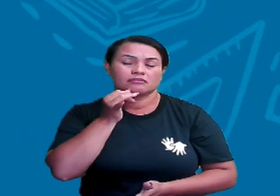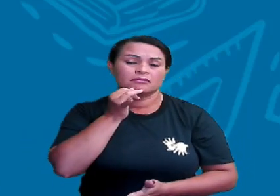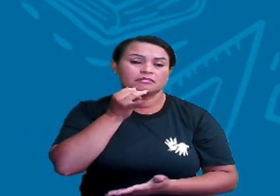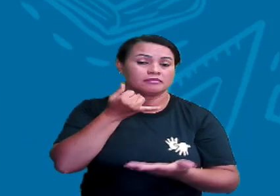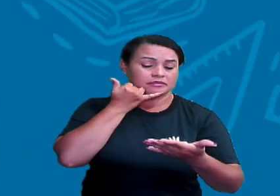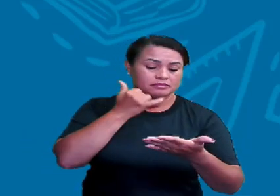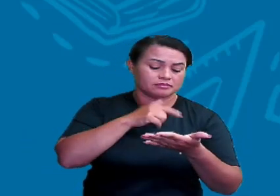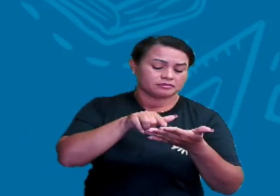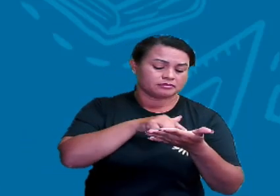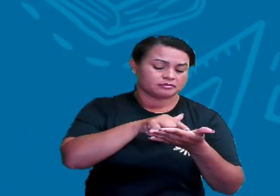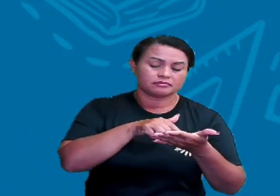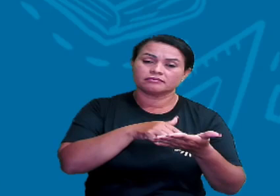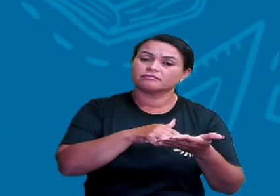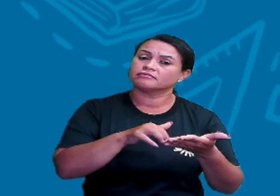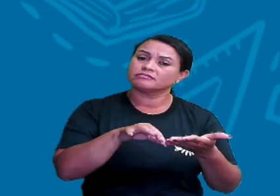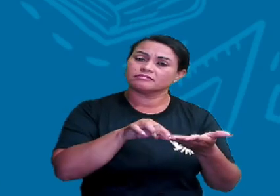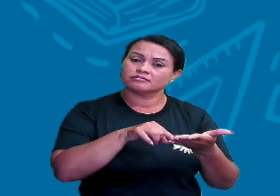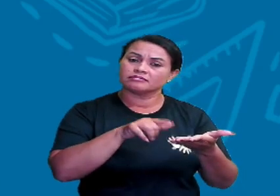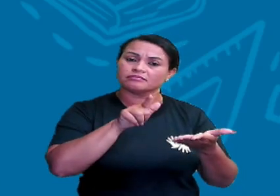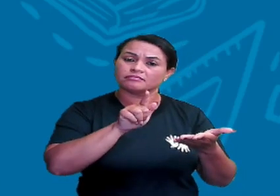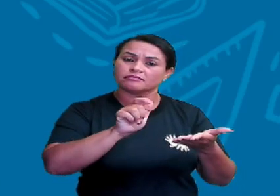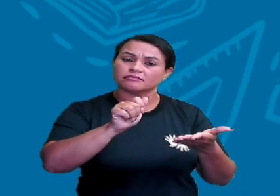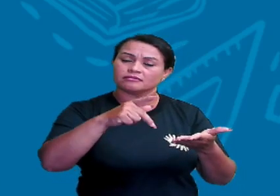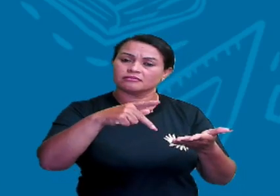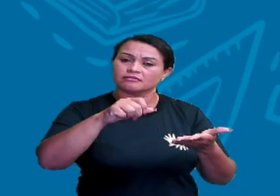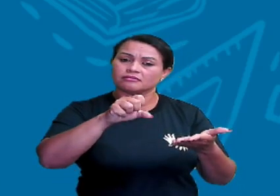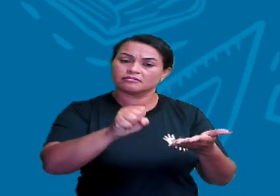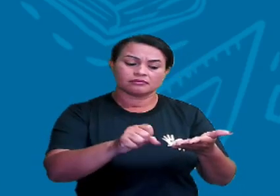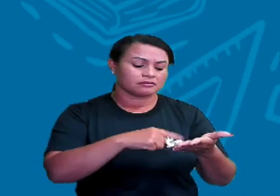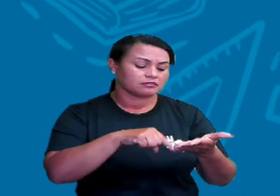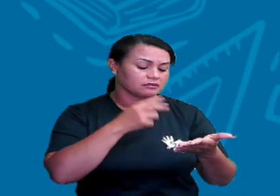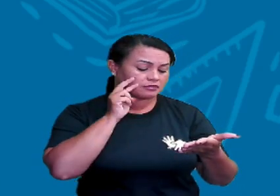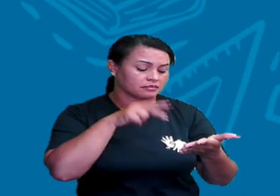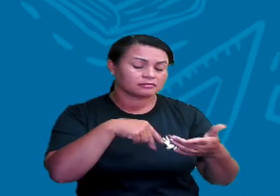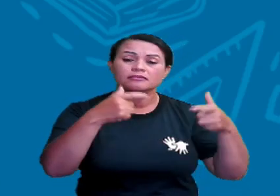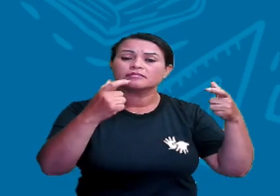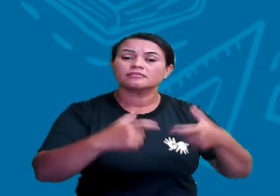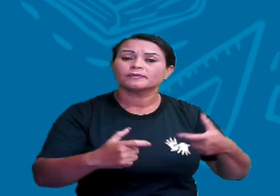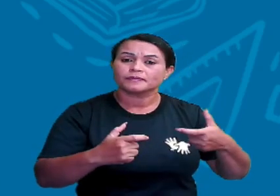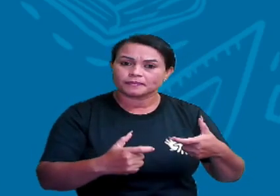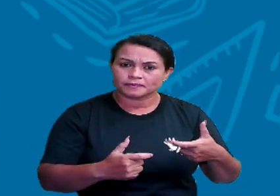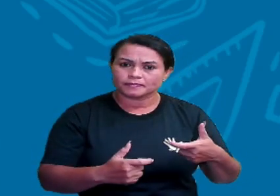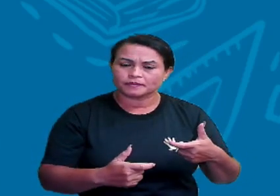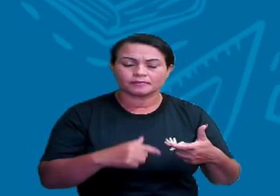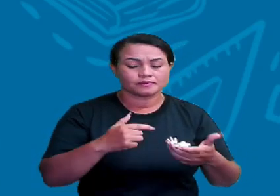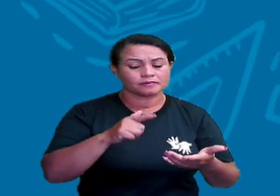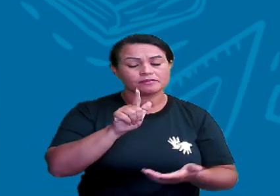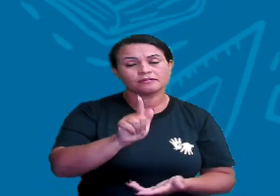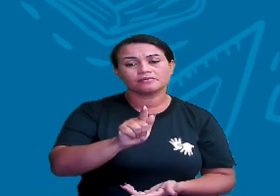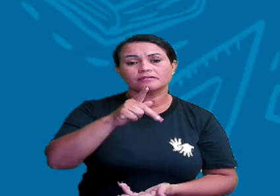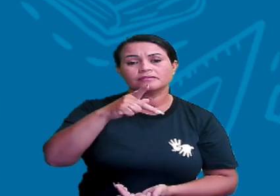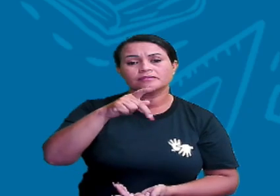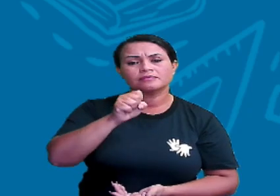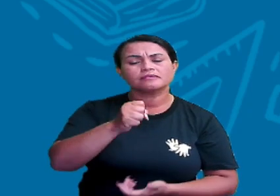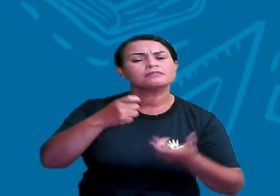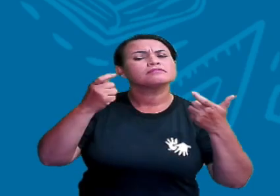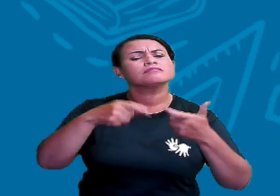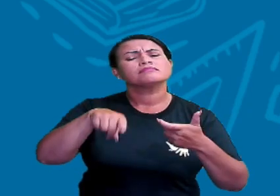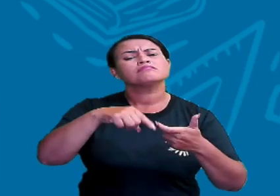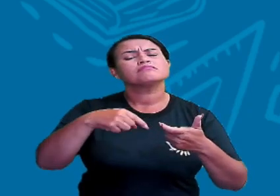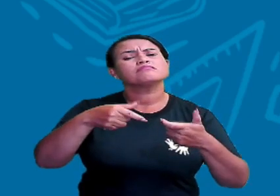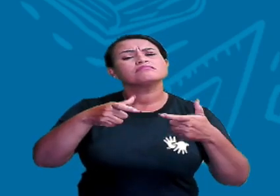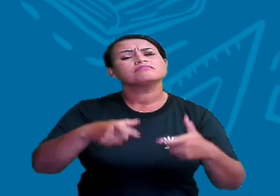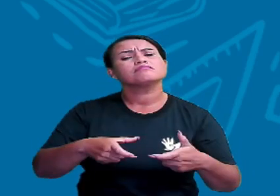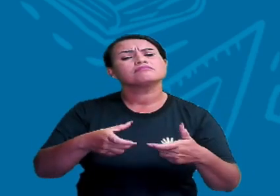celular, pega lá o celular, abre o GPS e pede para ver sua localização. Aí, o GPS vai te dizer onde você está.